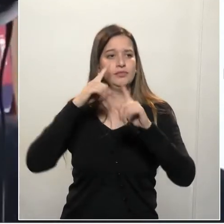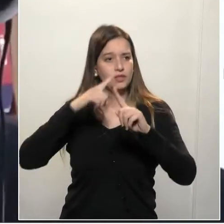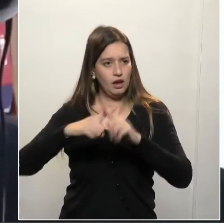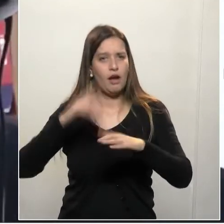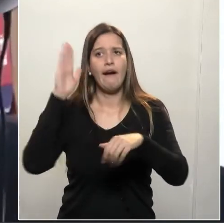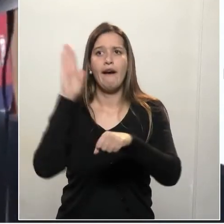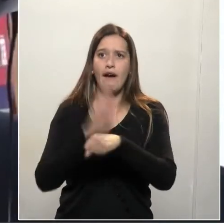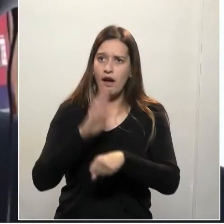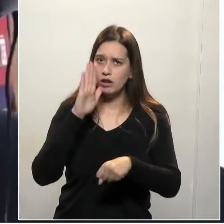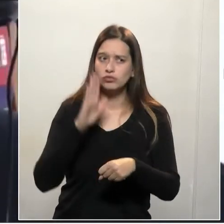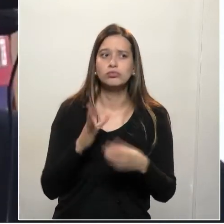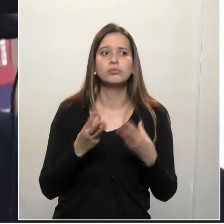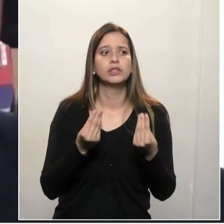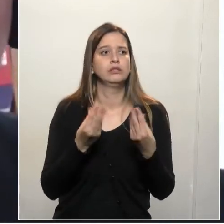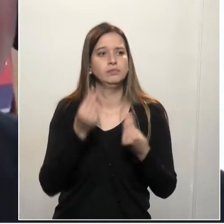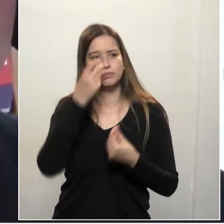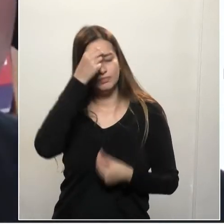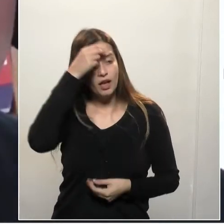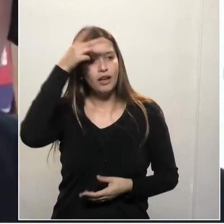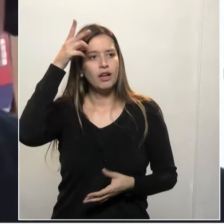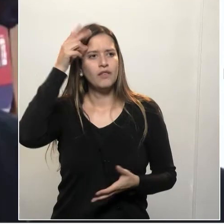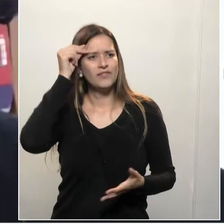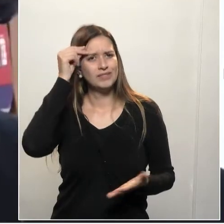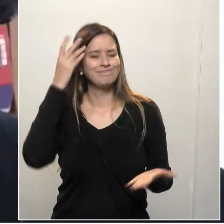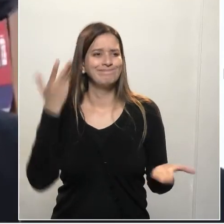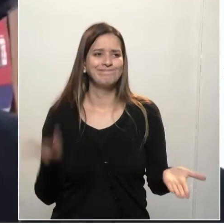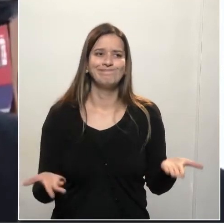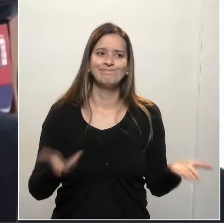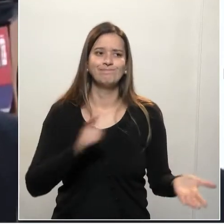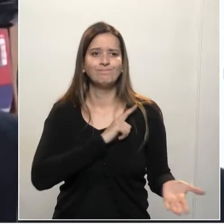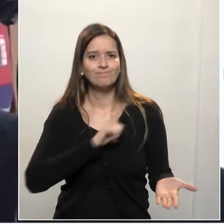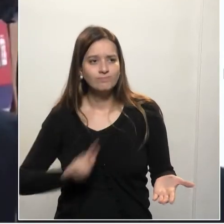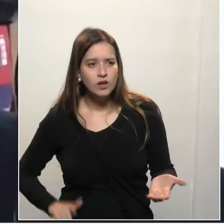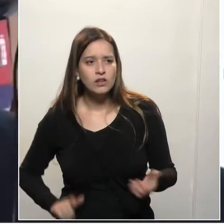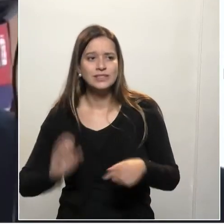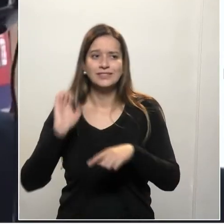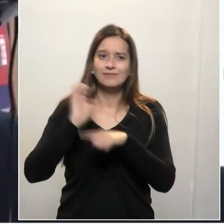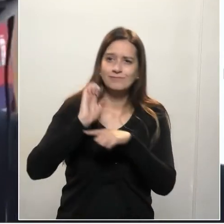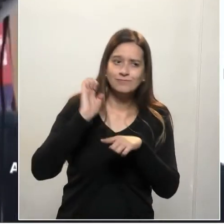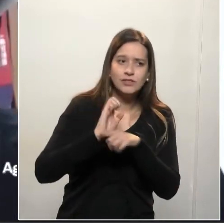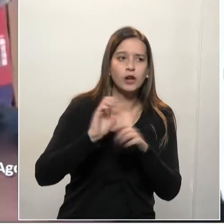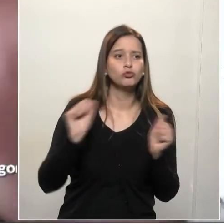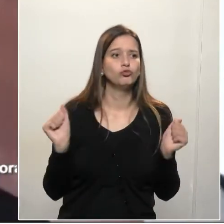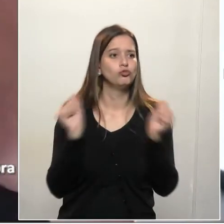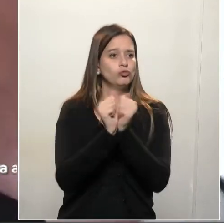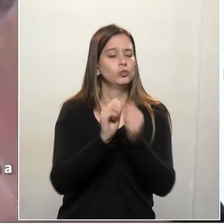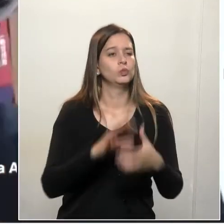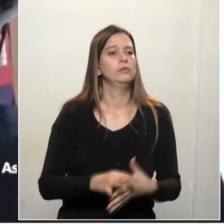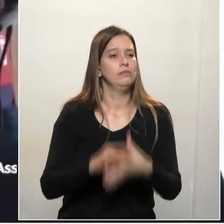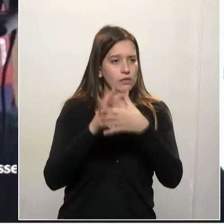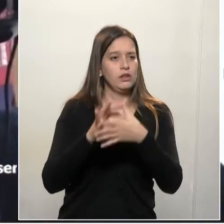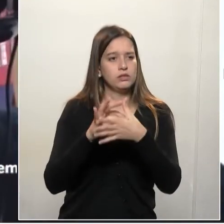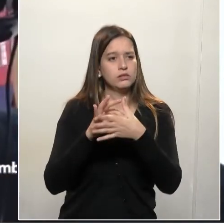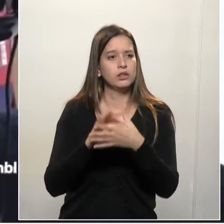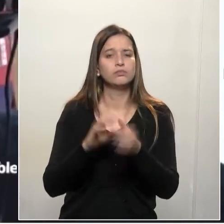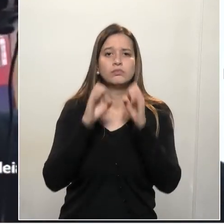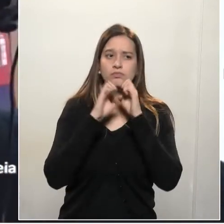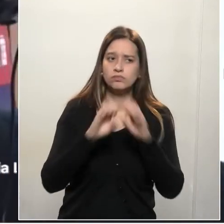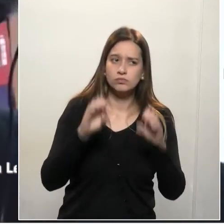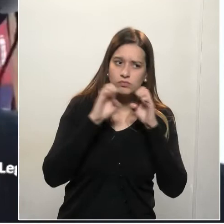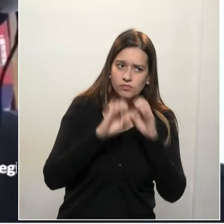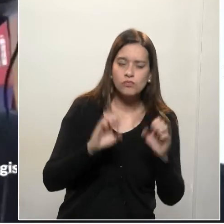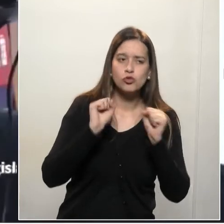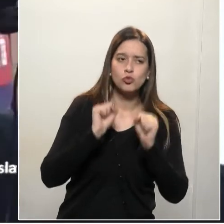Prefeito, o governador do estado chamou as lideranças evangélicas, lideranças religiosas,